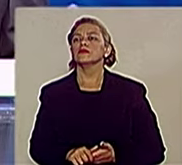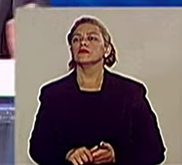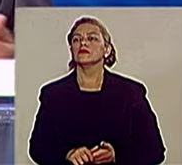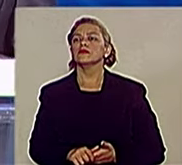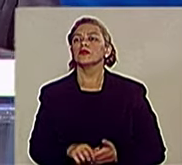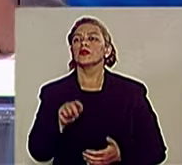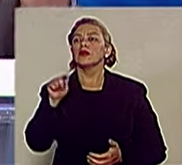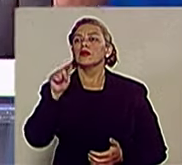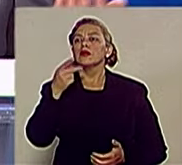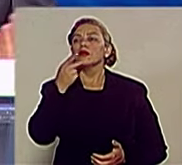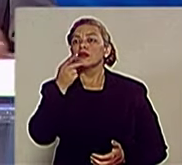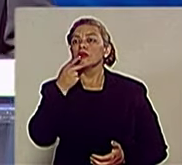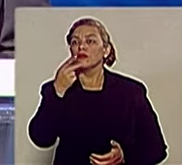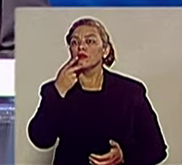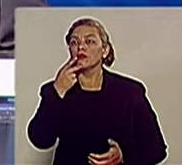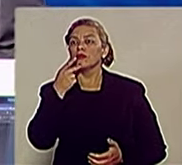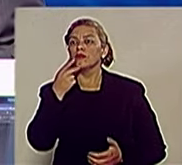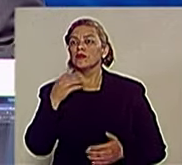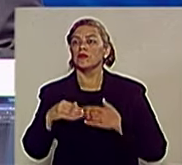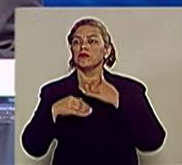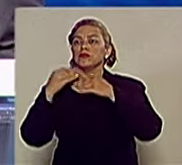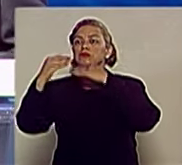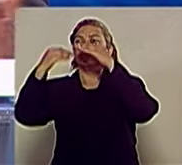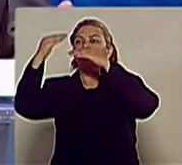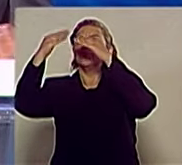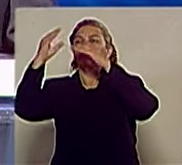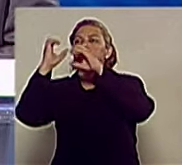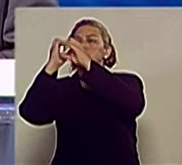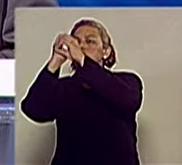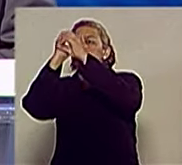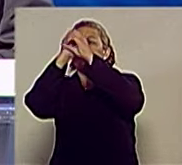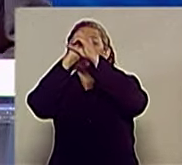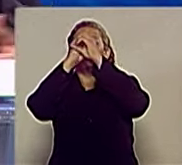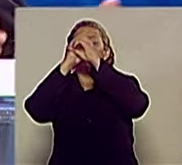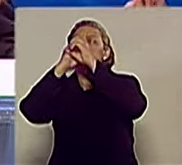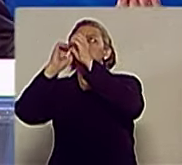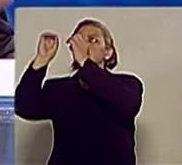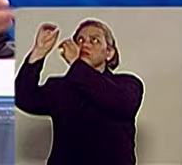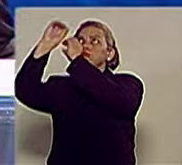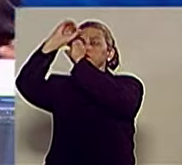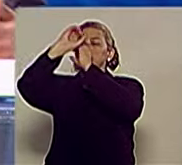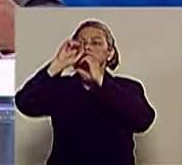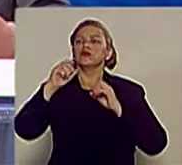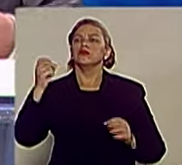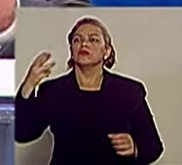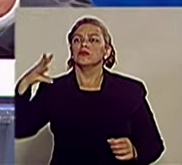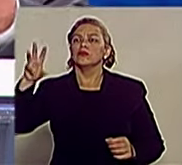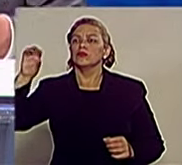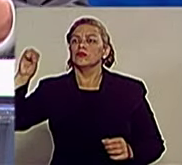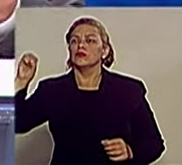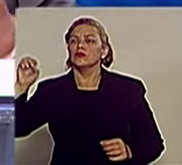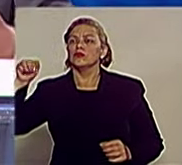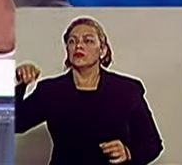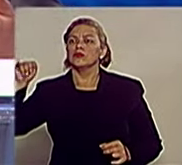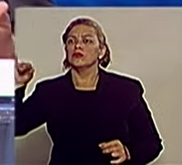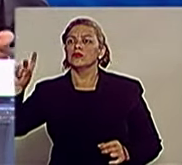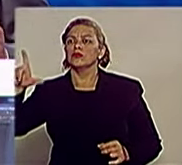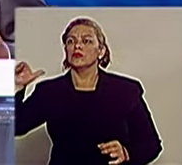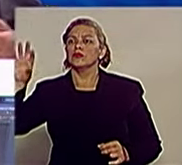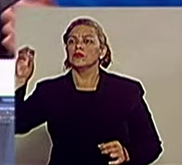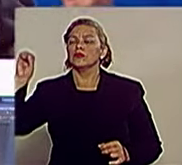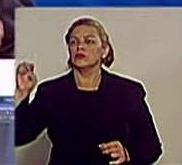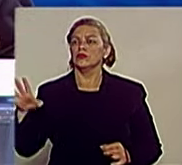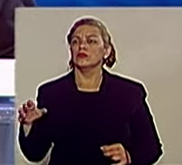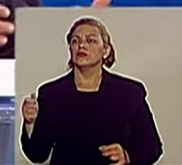estamos construindo um observatório astronômico por 30 milhões de reais. Demonstrou completo desconhecimento da